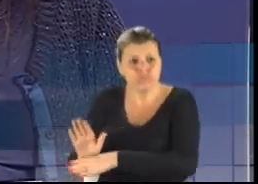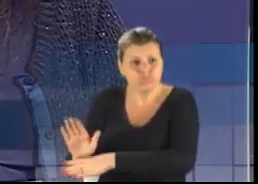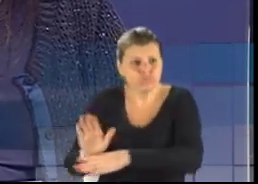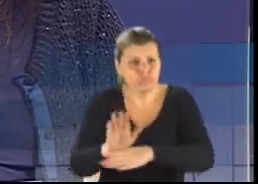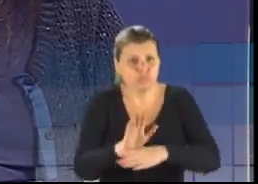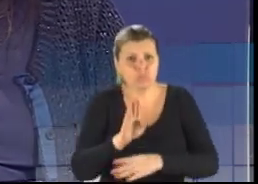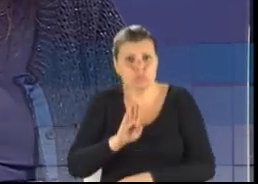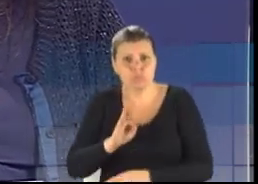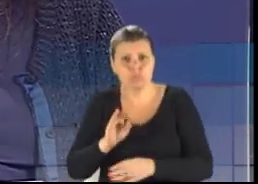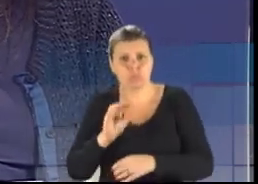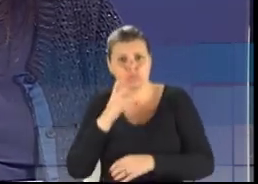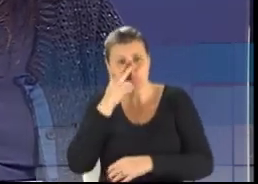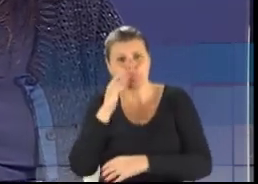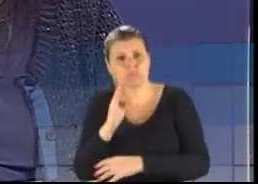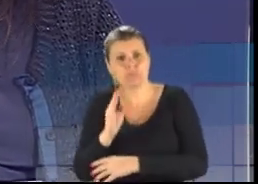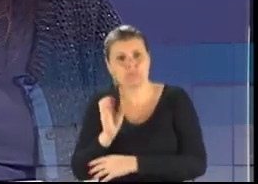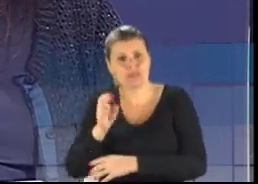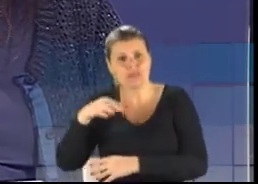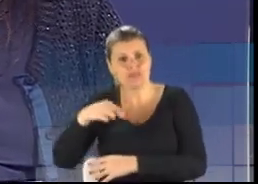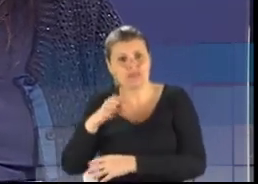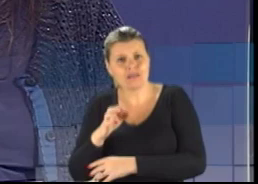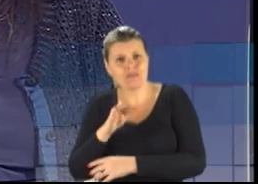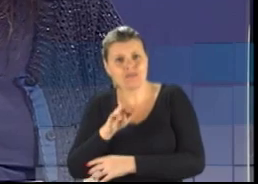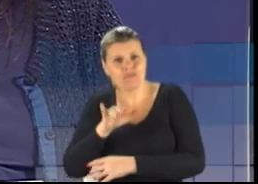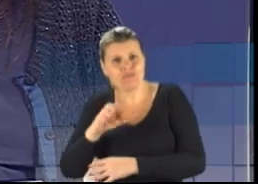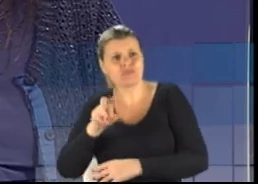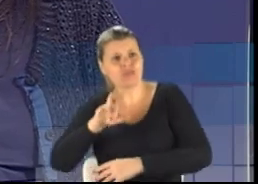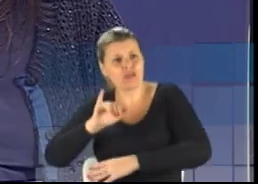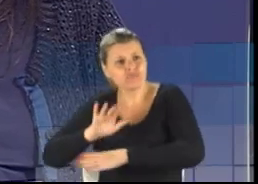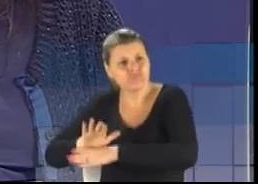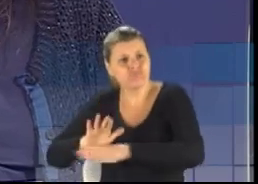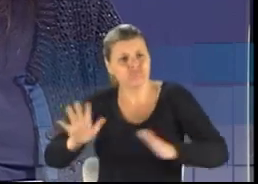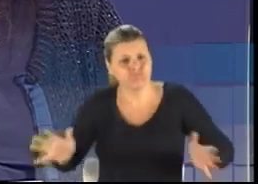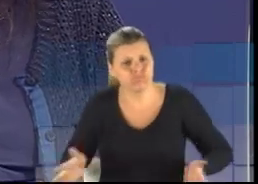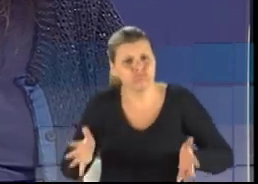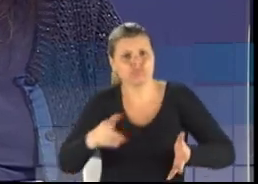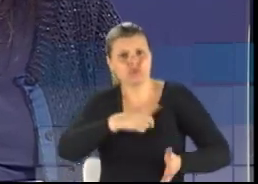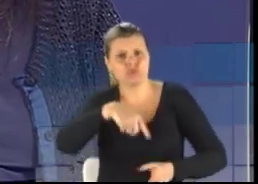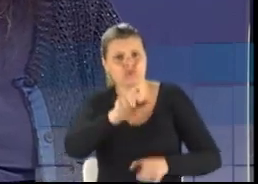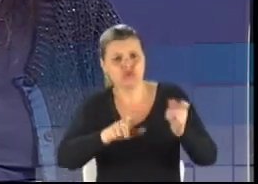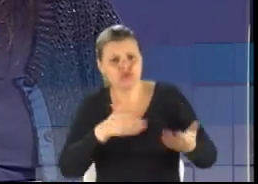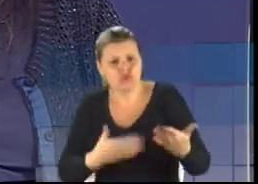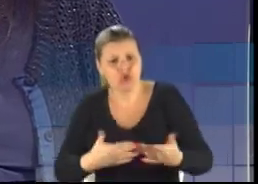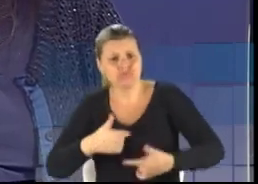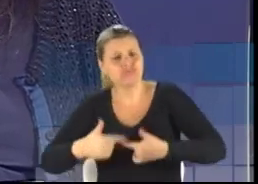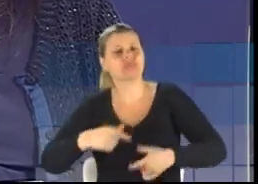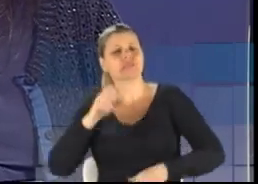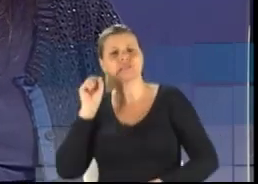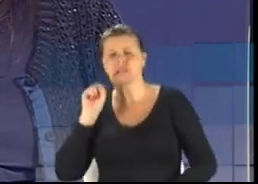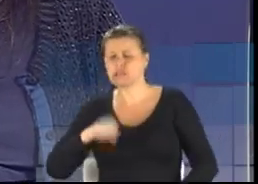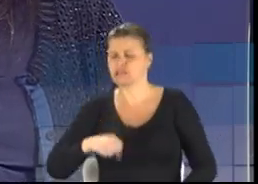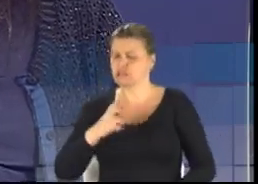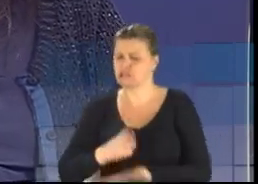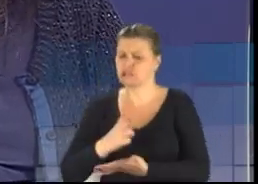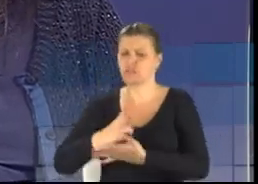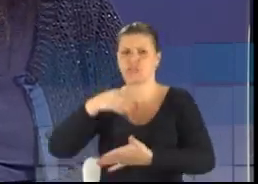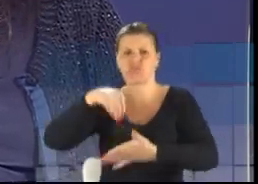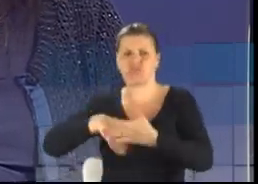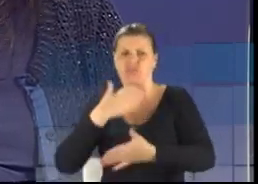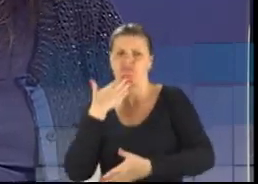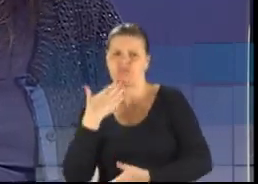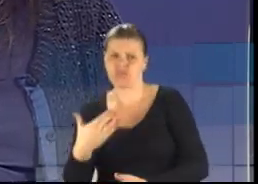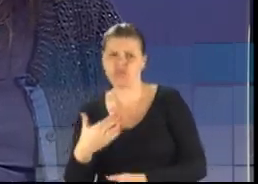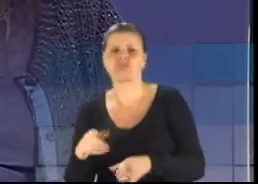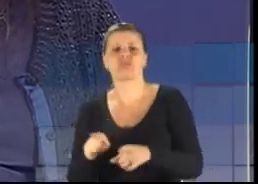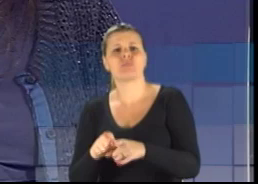toda a medida que vai beneficiar a juventude e os trabalhadores, a gente vai votar a favor e vai seguir. Só que a gente